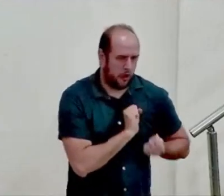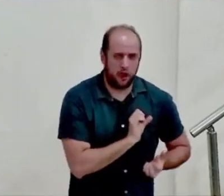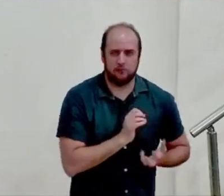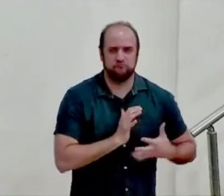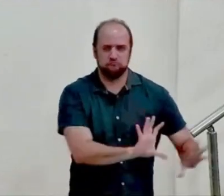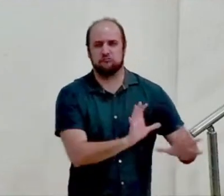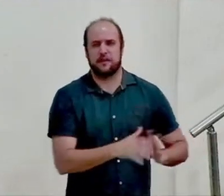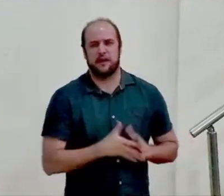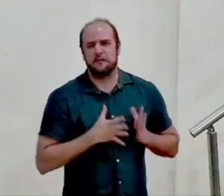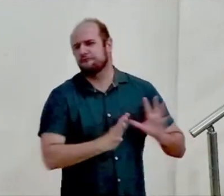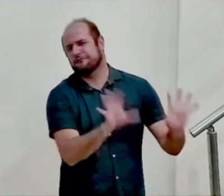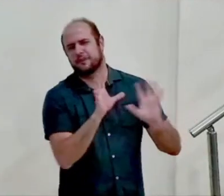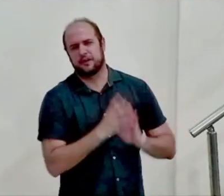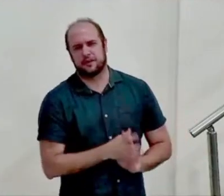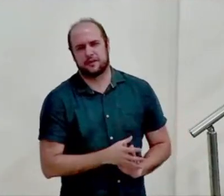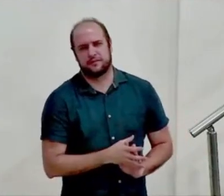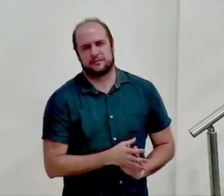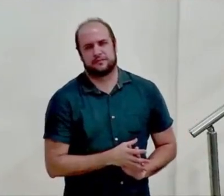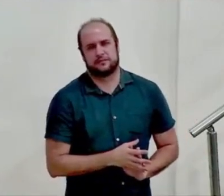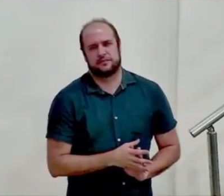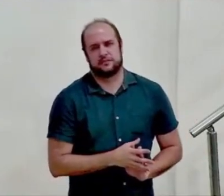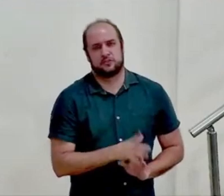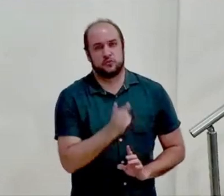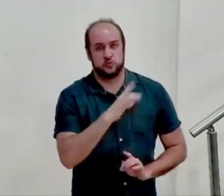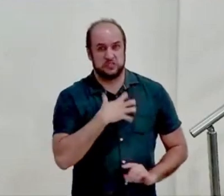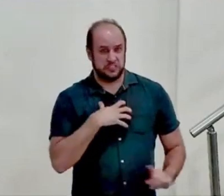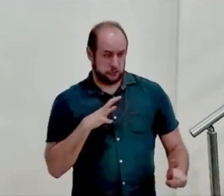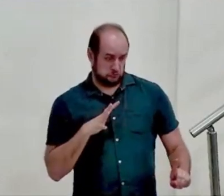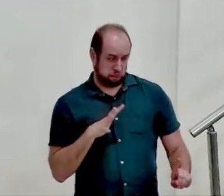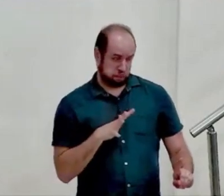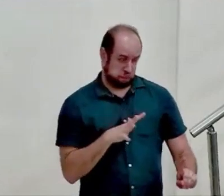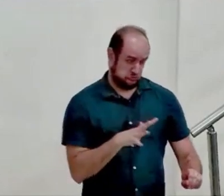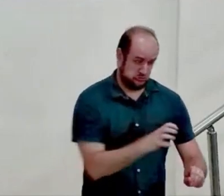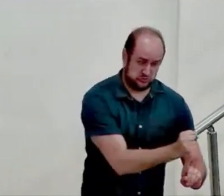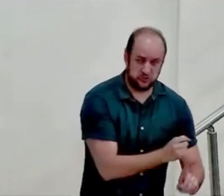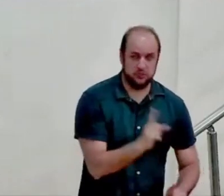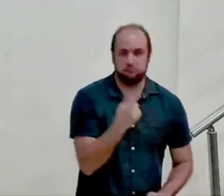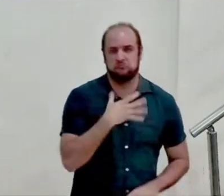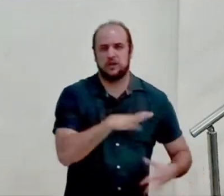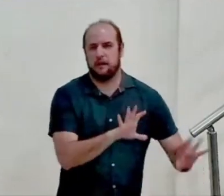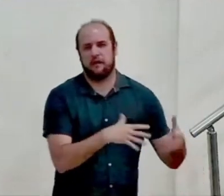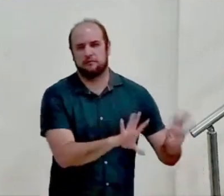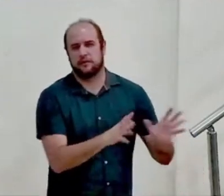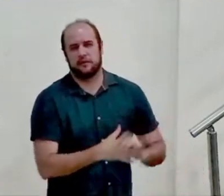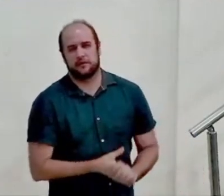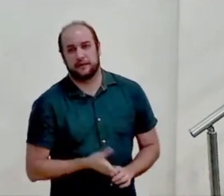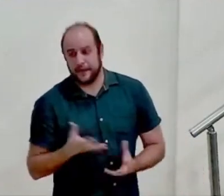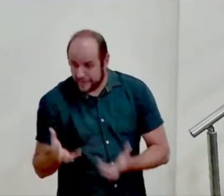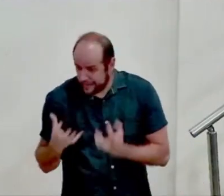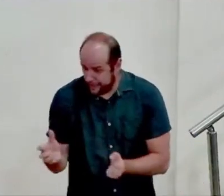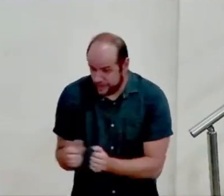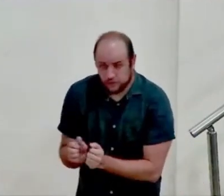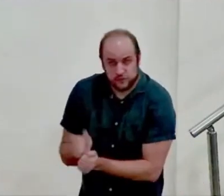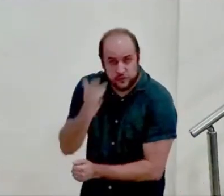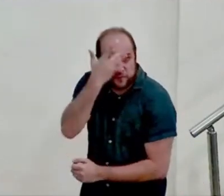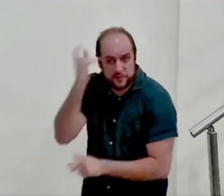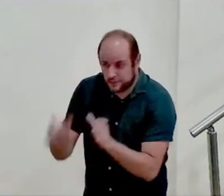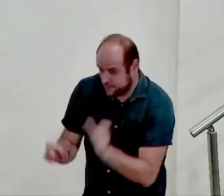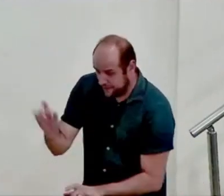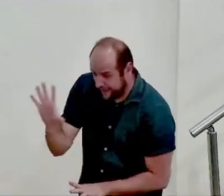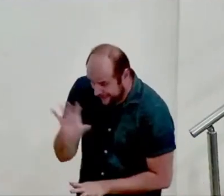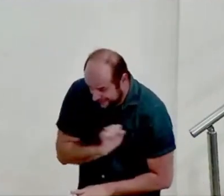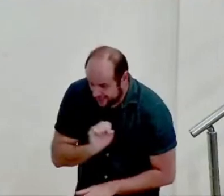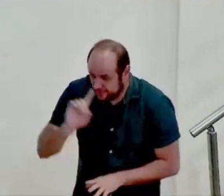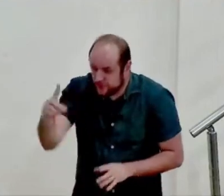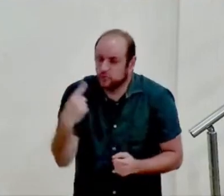sedutor isso não é magnético ele quer estar com aqueles que temem a Deus porque ama